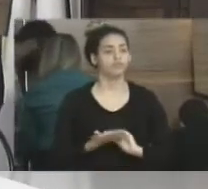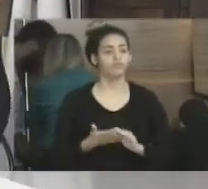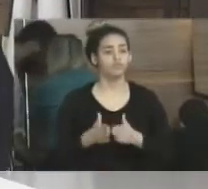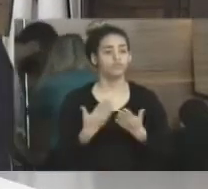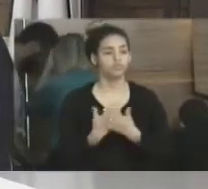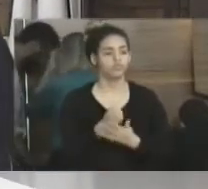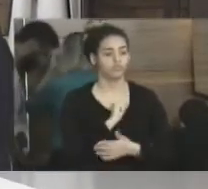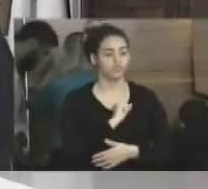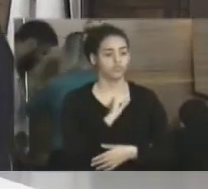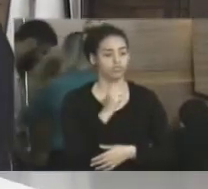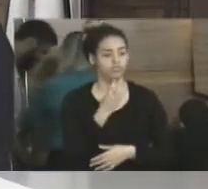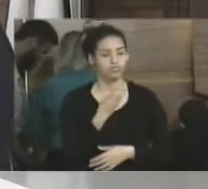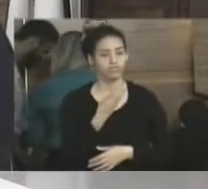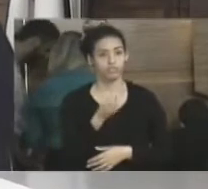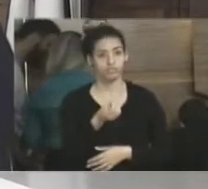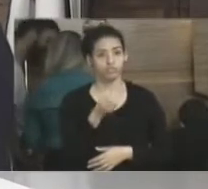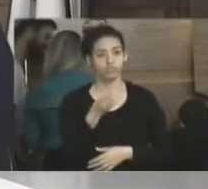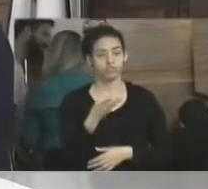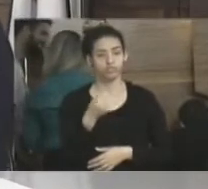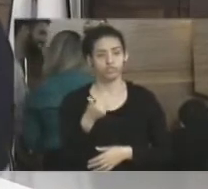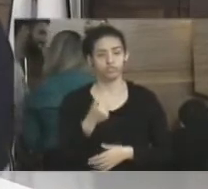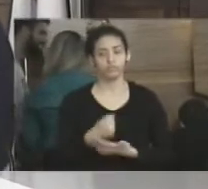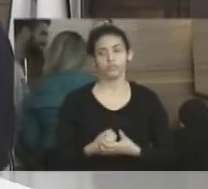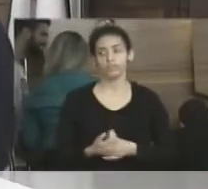Requerimento 631 de 2017.